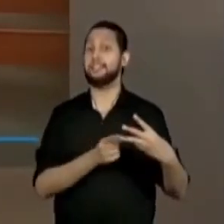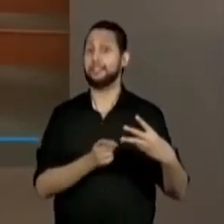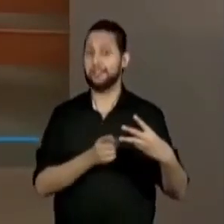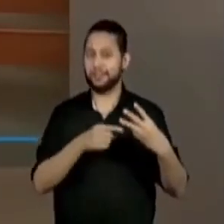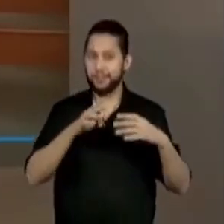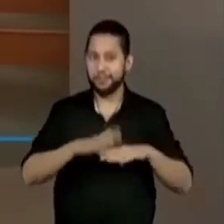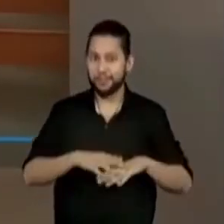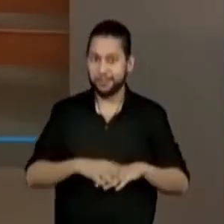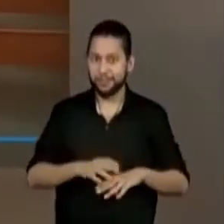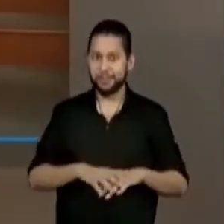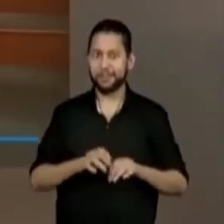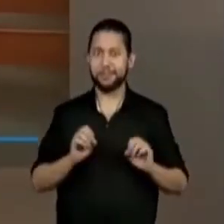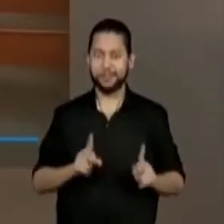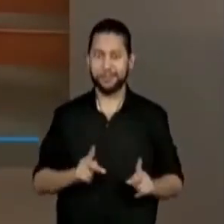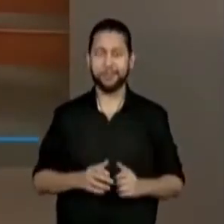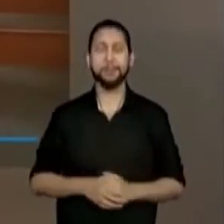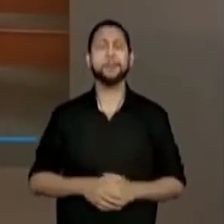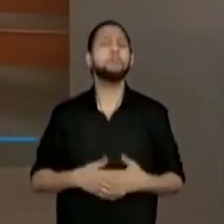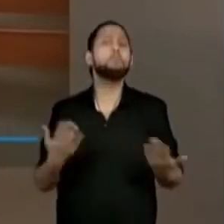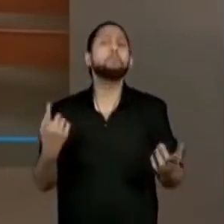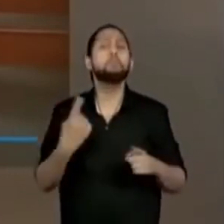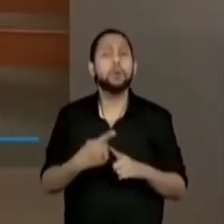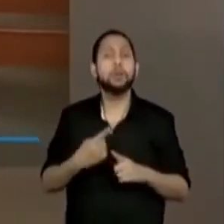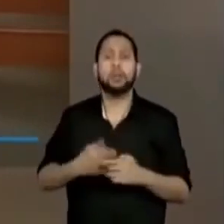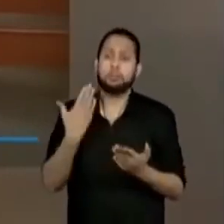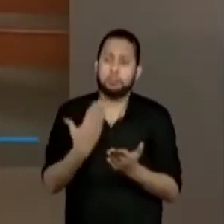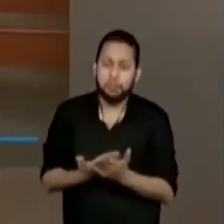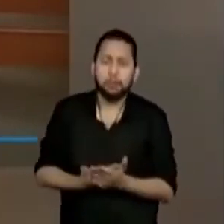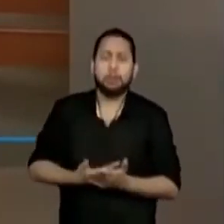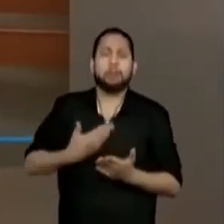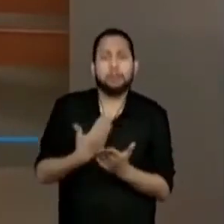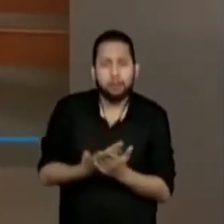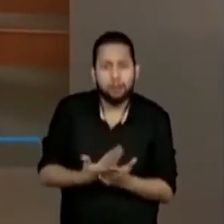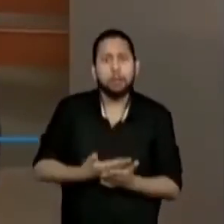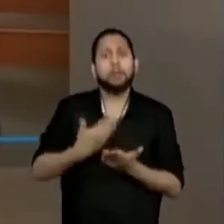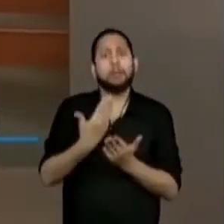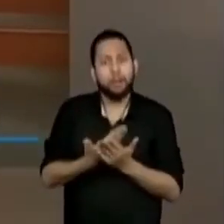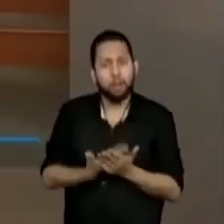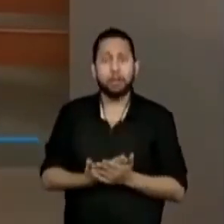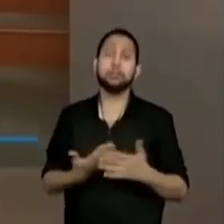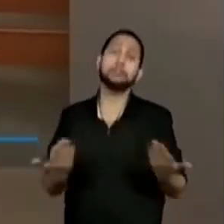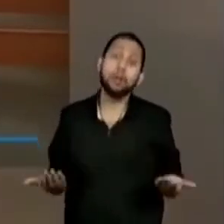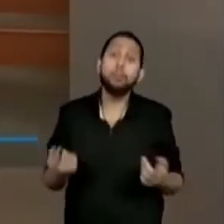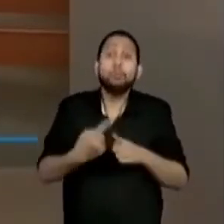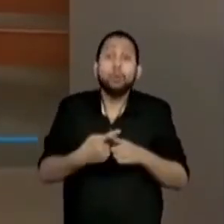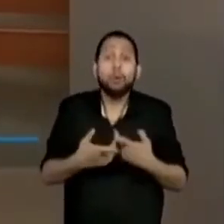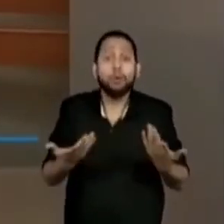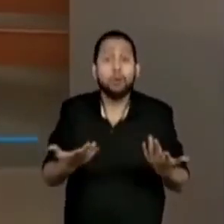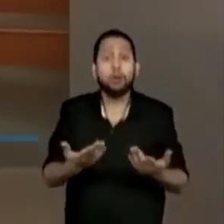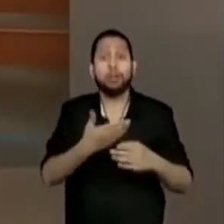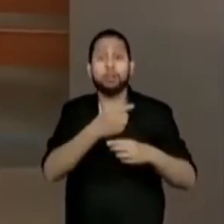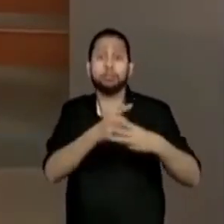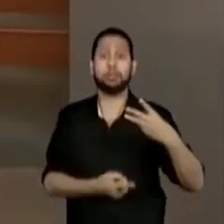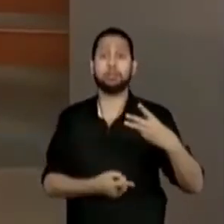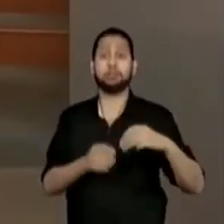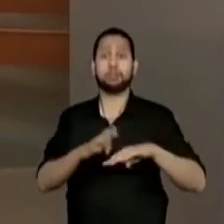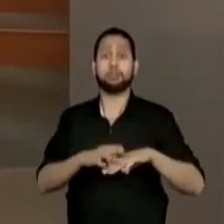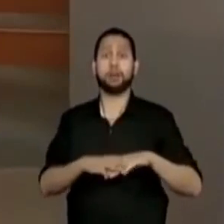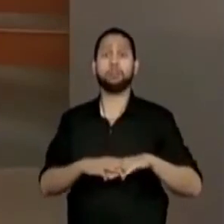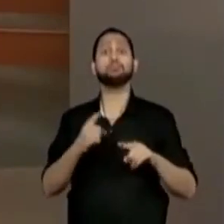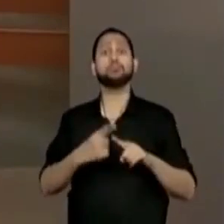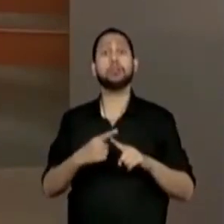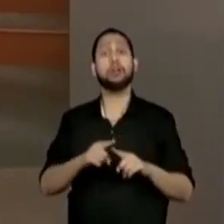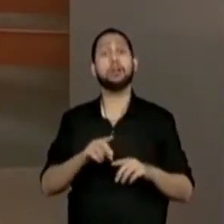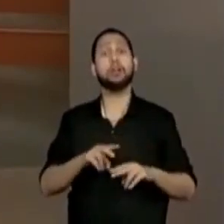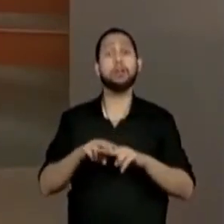de matemática. Professora, mas por que tantas aulas? Nós estamos na semana de recuperação, utilizando o